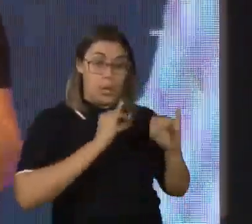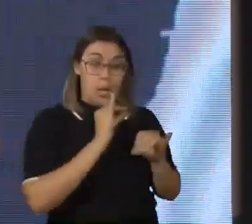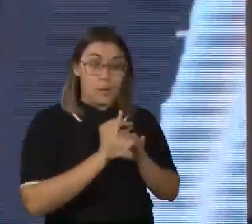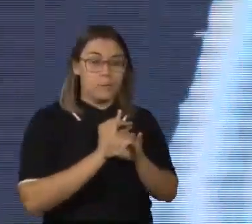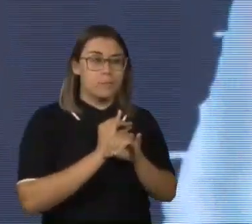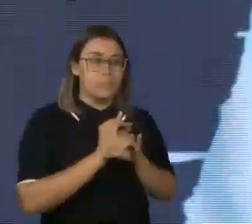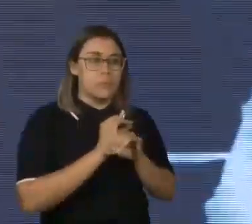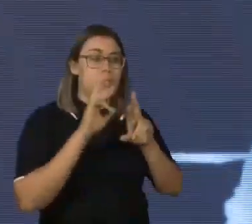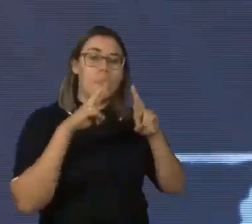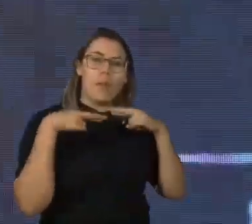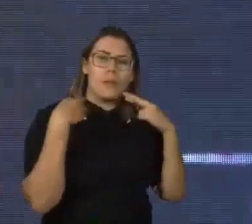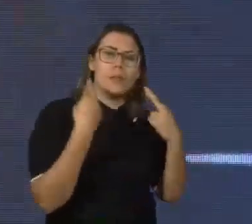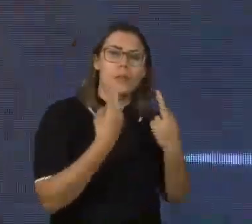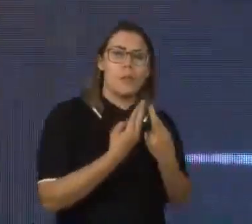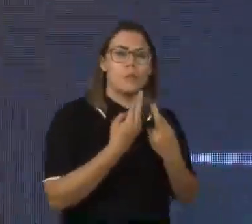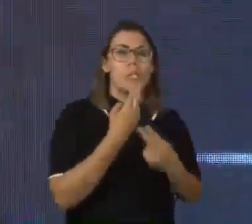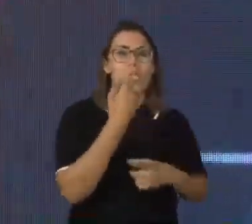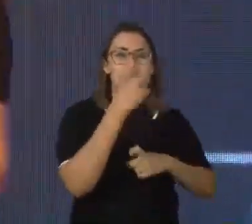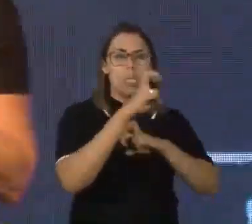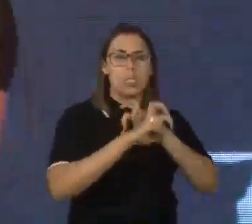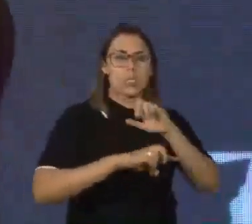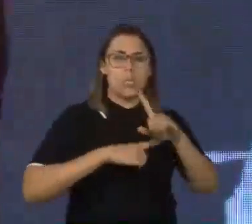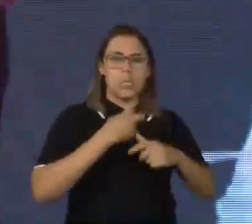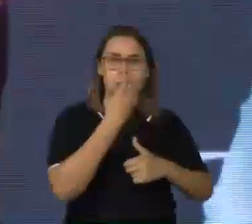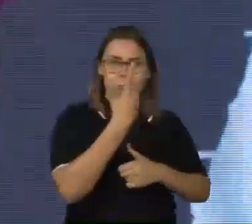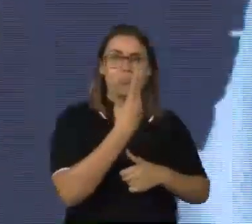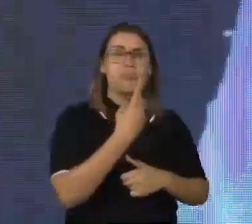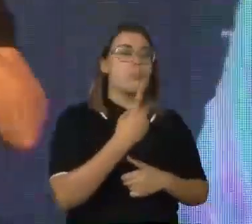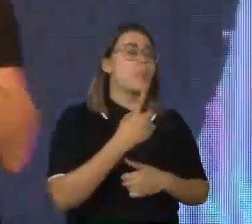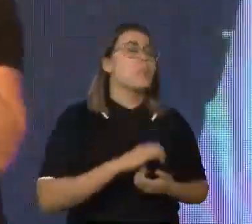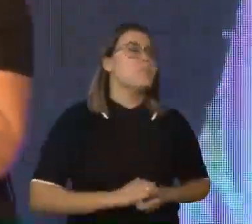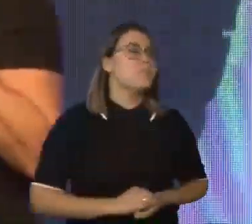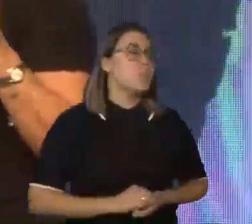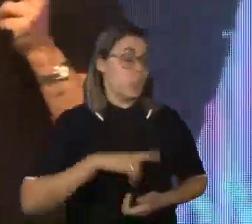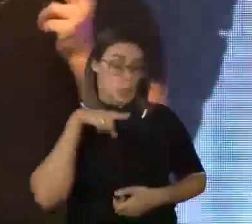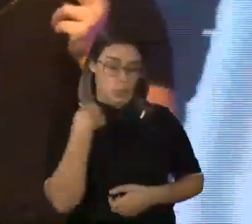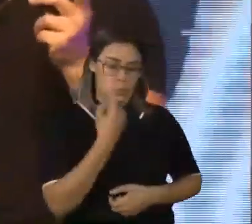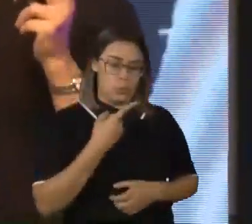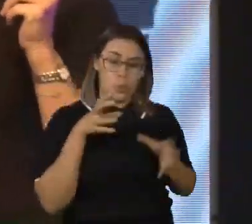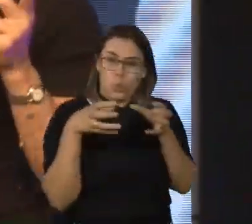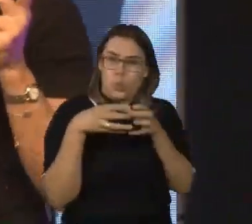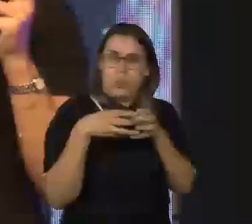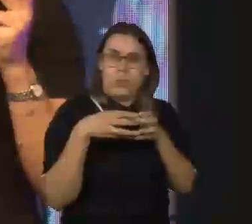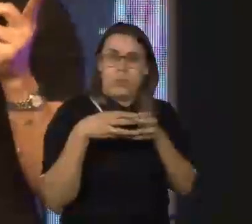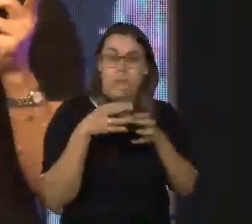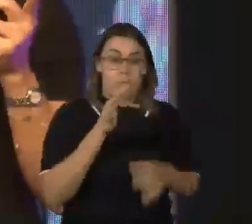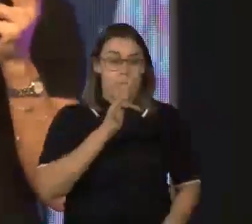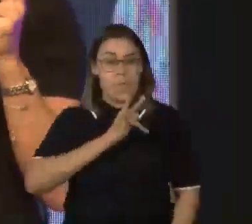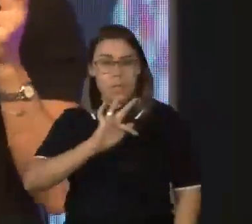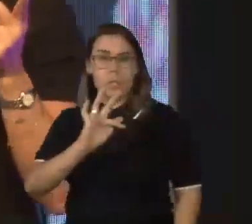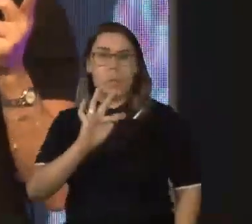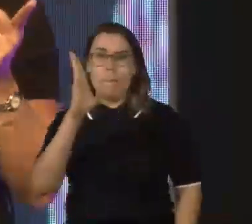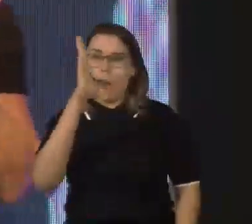quinzenal. Bom, voltando. Ela me organizou aqui. Ah, e esse grupo é vinculado à Federação Brasileira